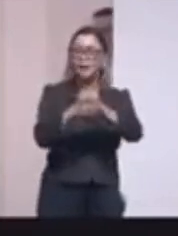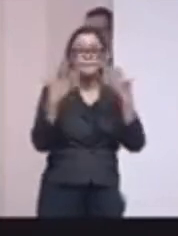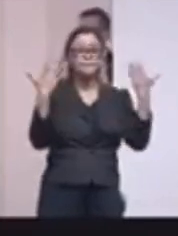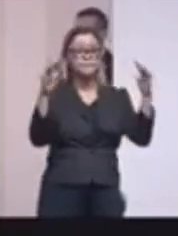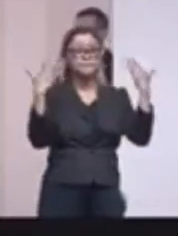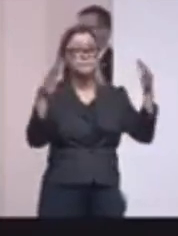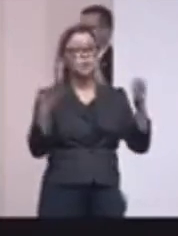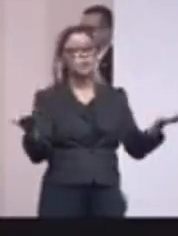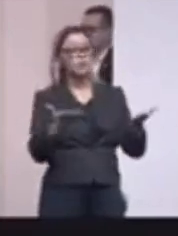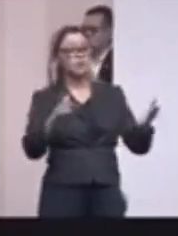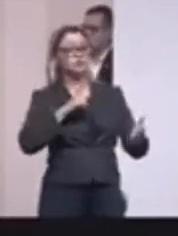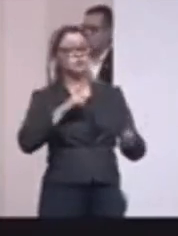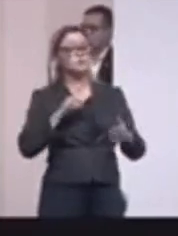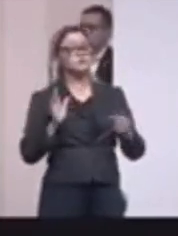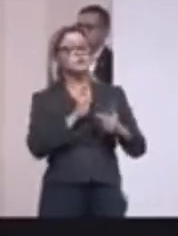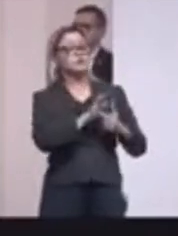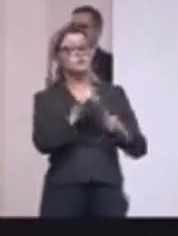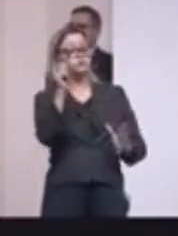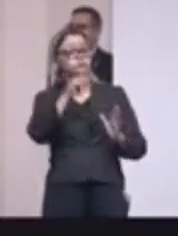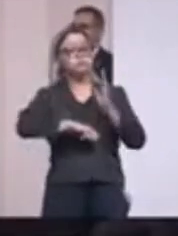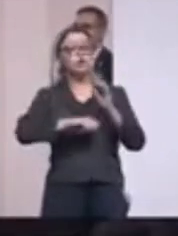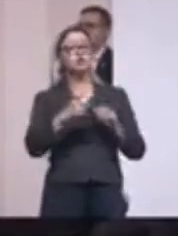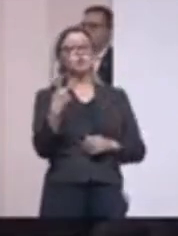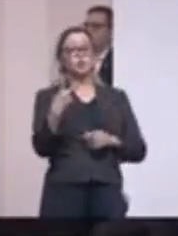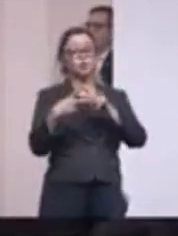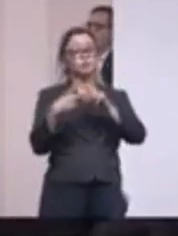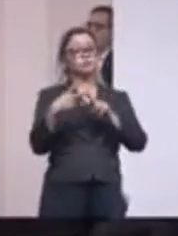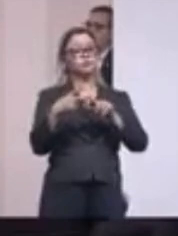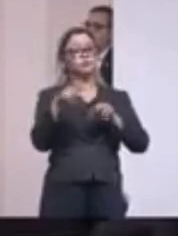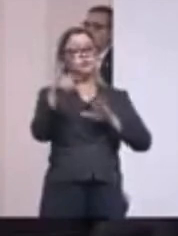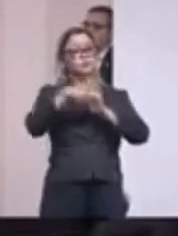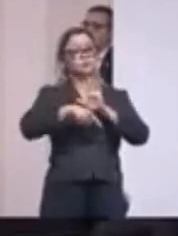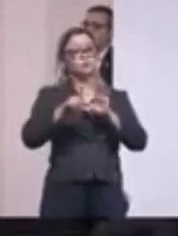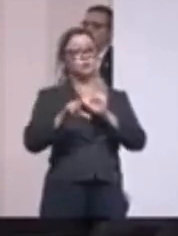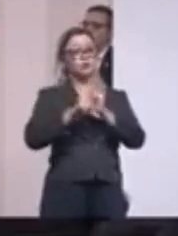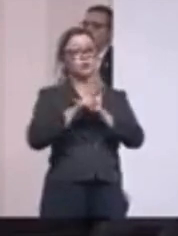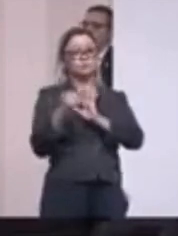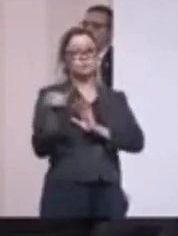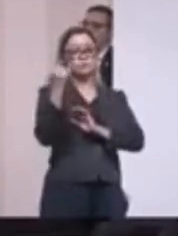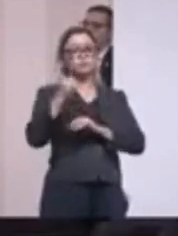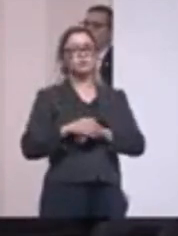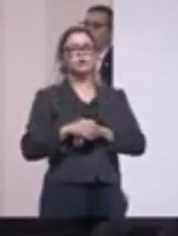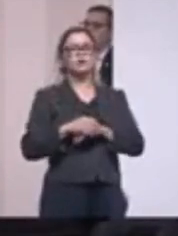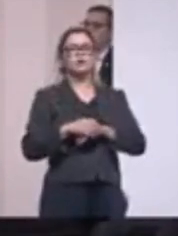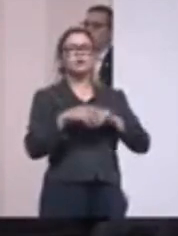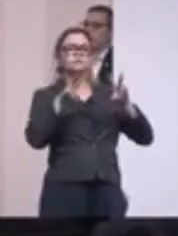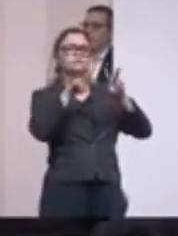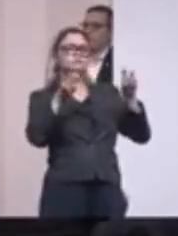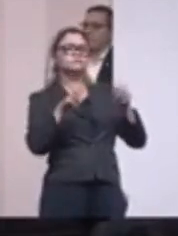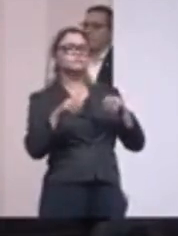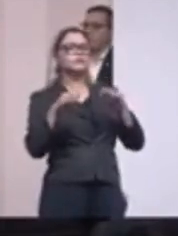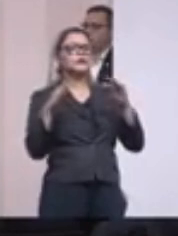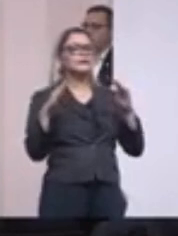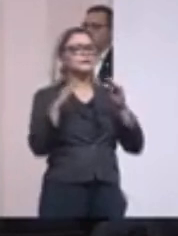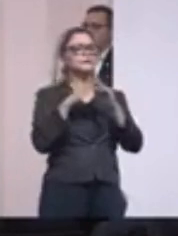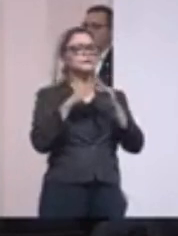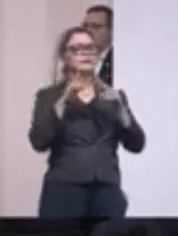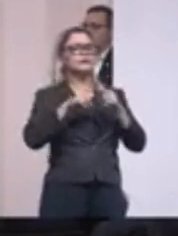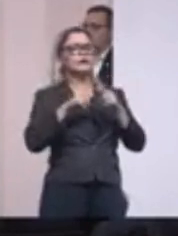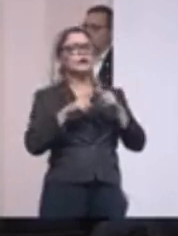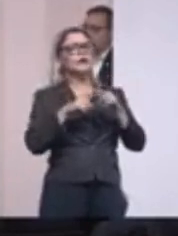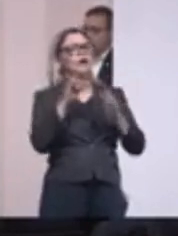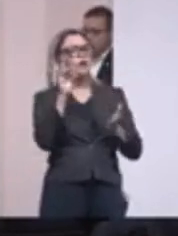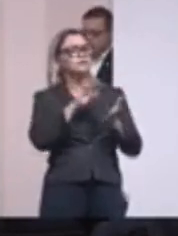porque hoje nós estamos aí sancionando dois projetos de lei importantes, aquele que trata da questão da habitação, aquele que trata da